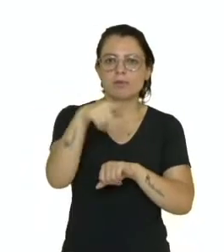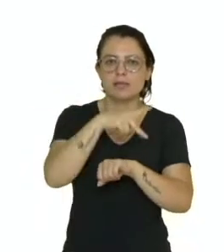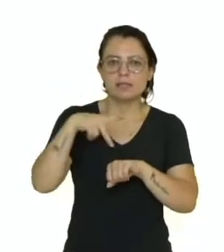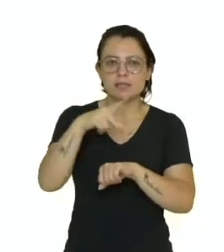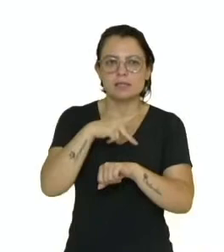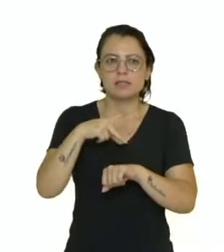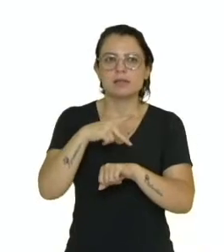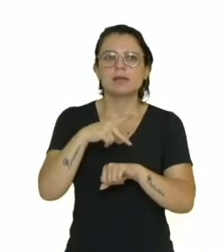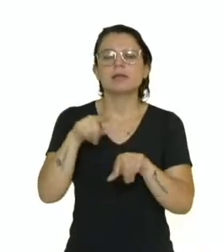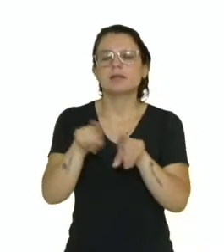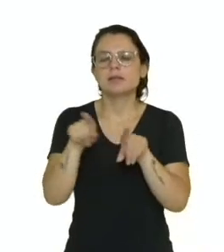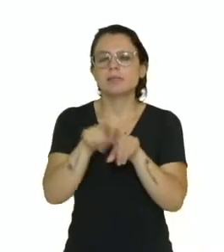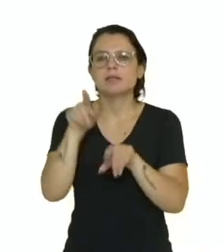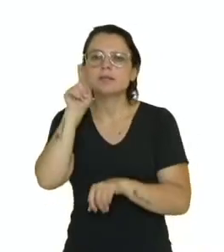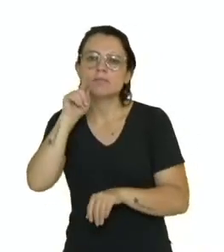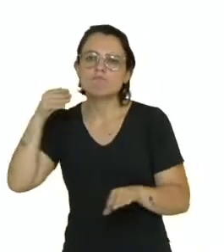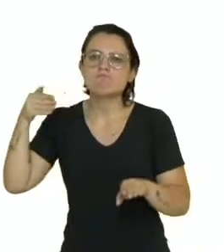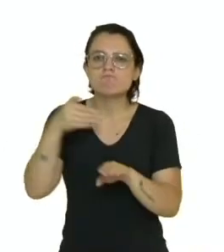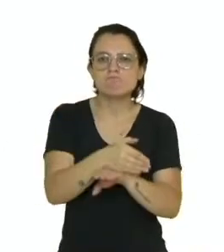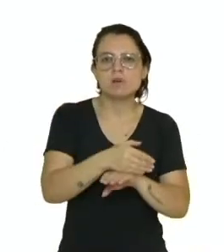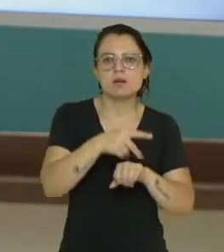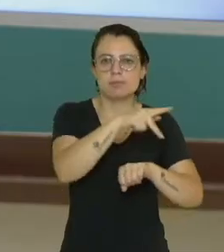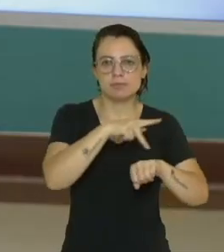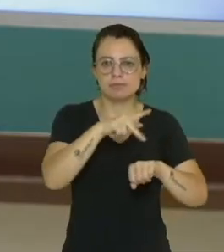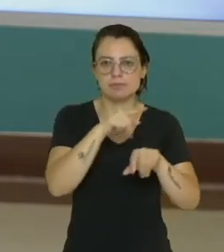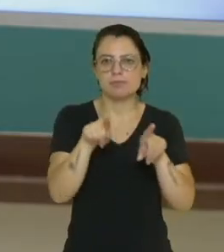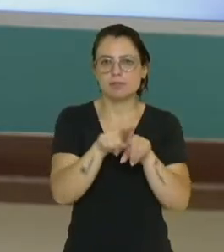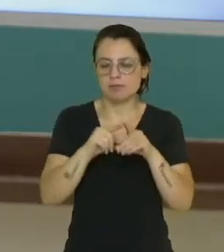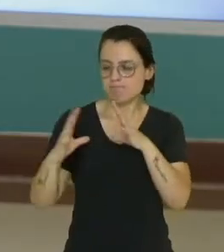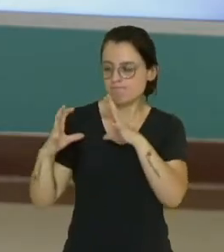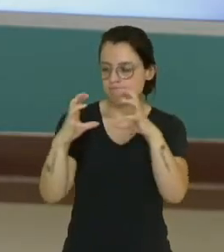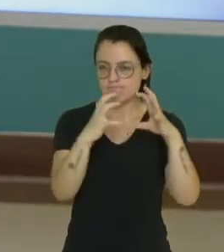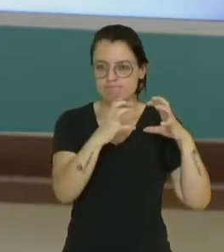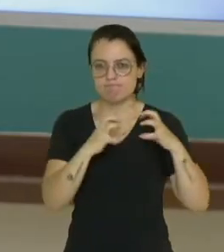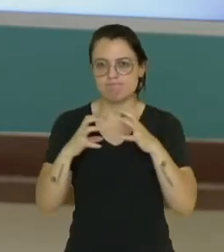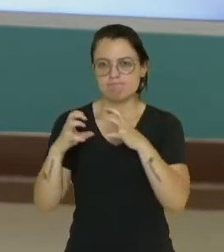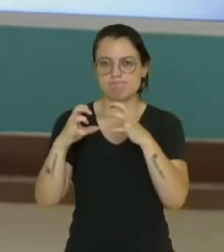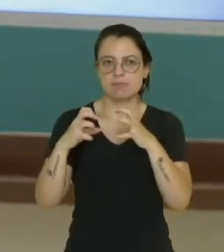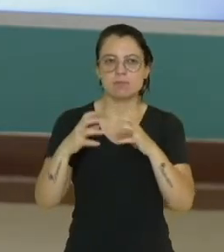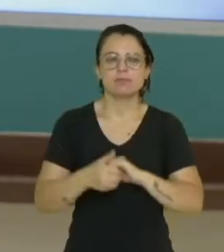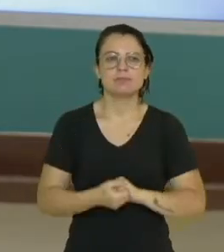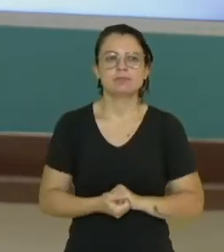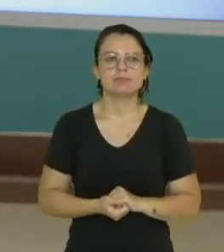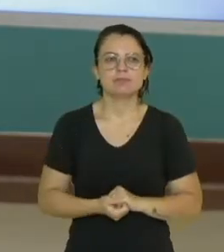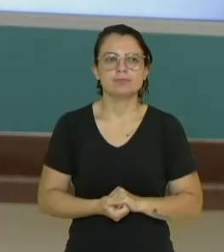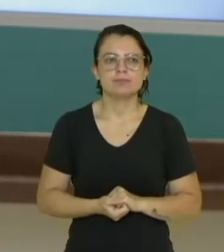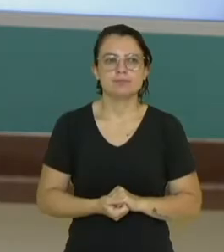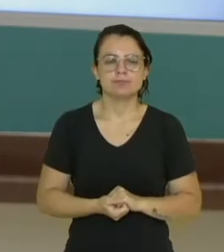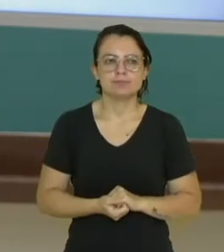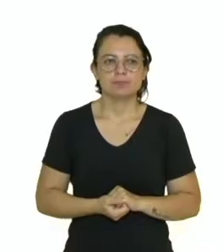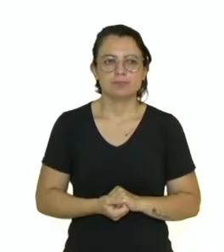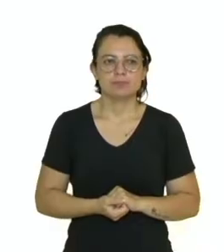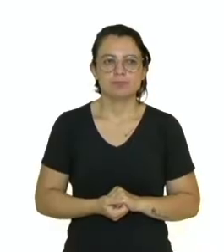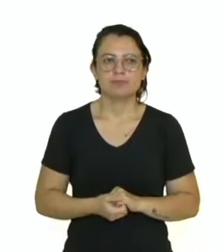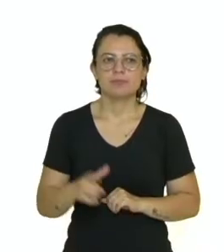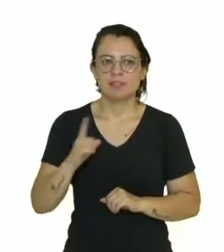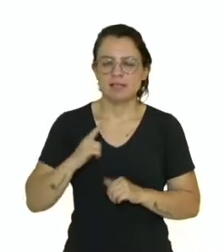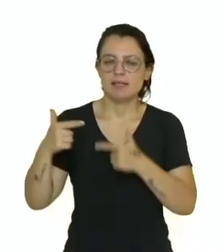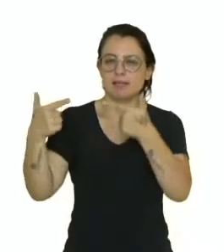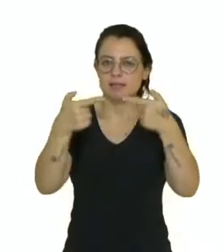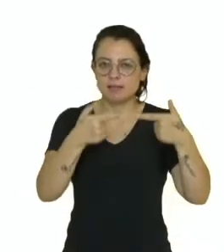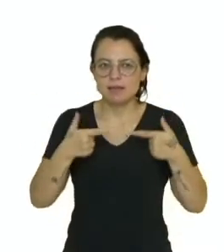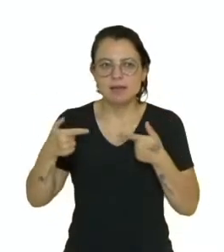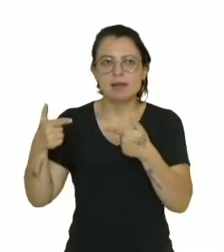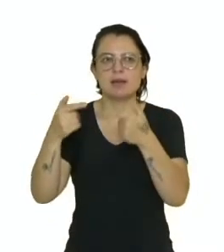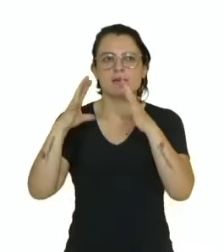e foi invadido também pelos Estados Unidos e pela coalizão de países aí desenvolvidos. Então, olha só, guerras, conflitos e